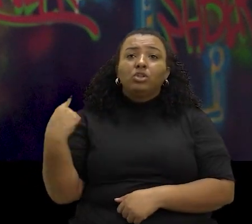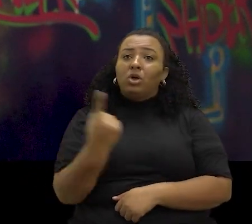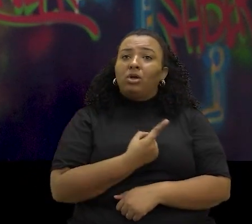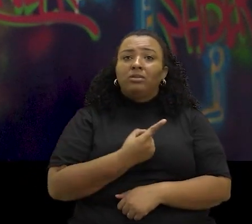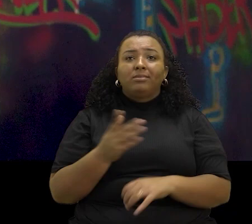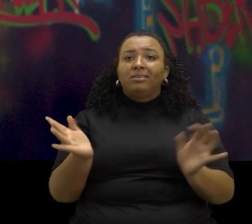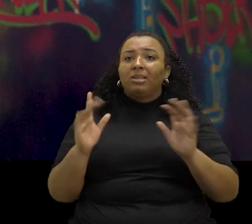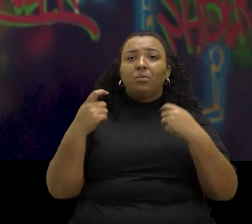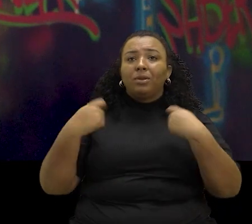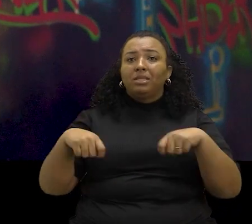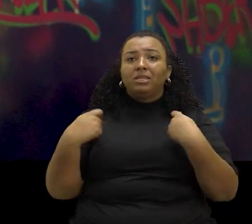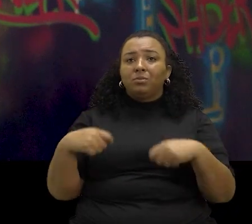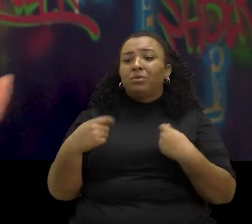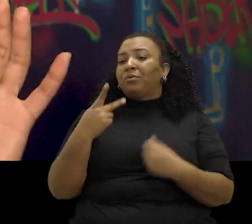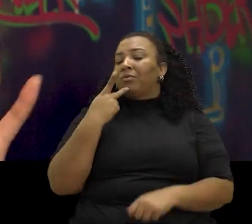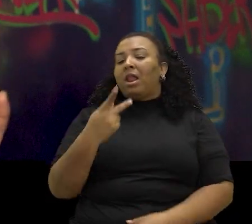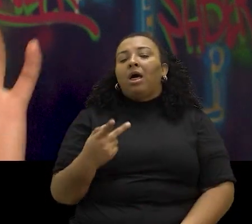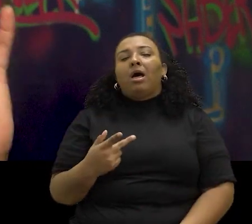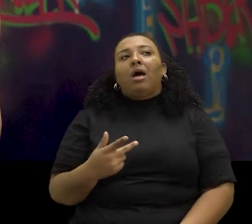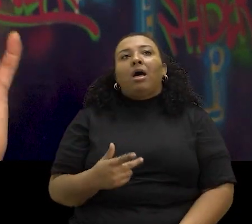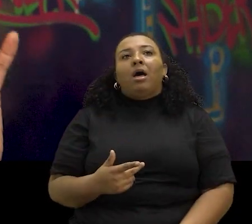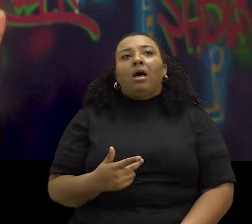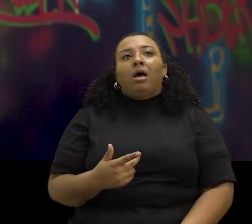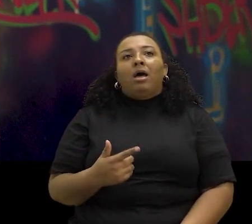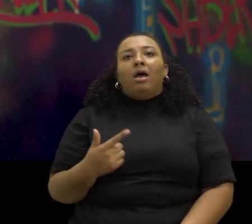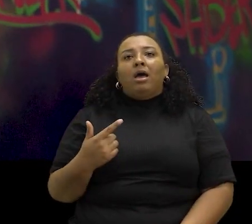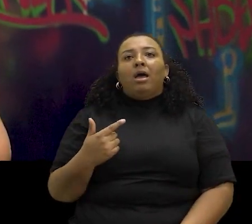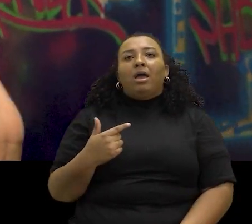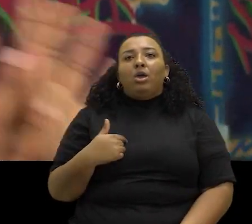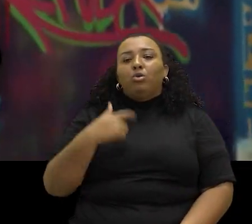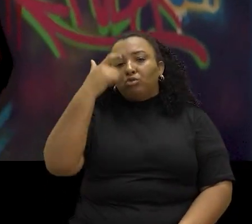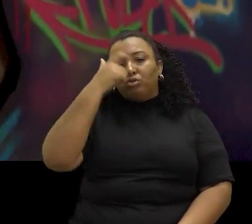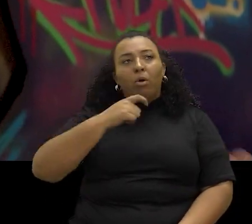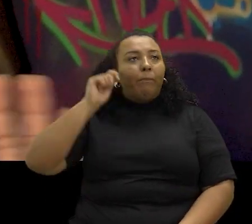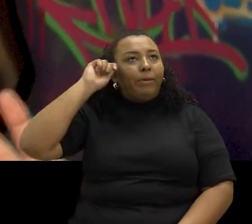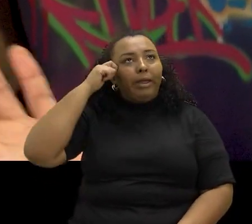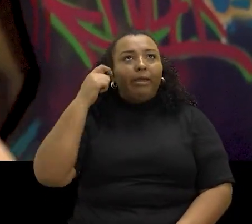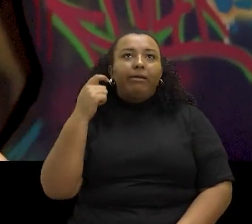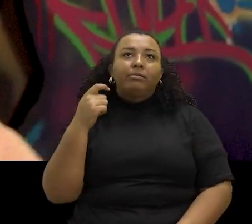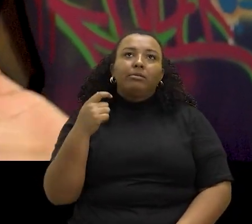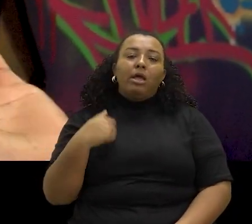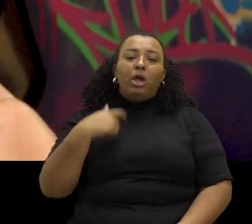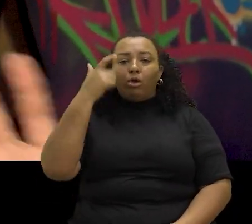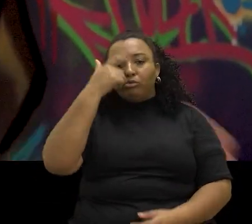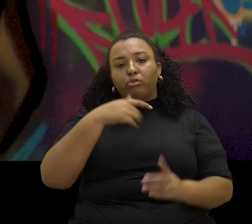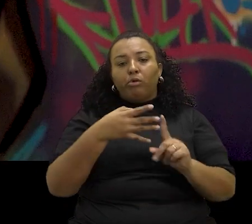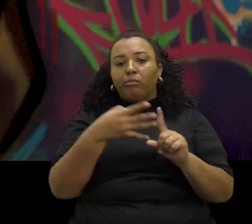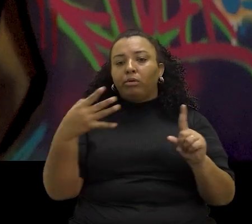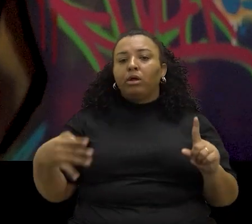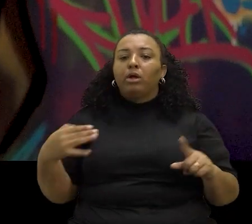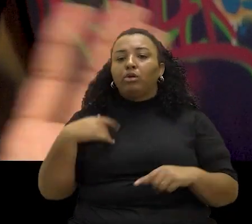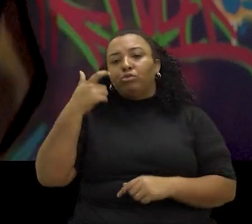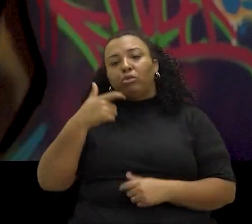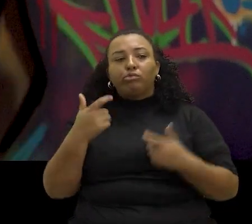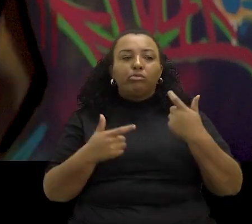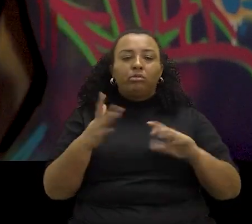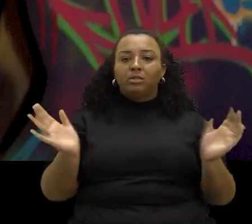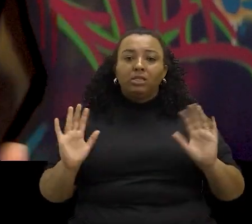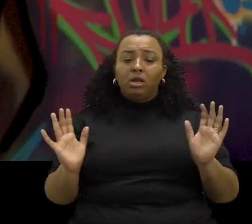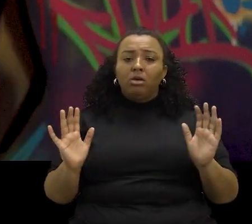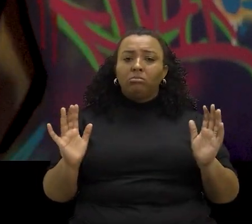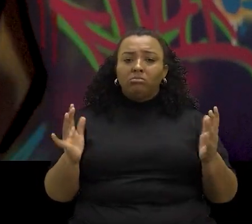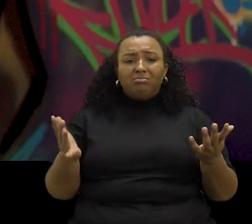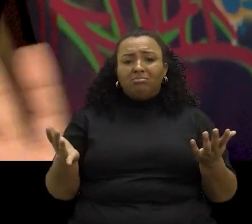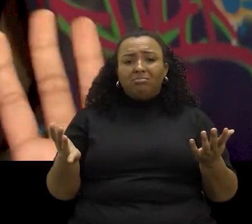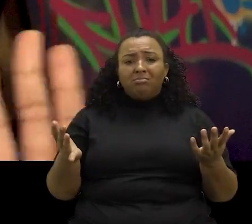que a gente não precise falar assim, eu sou preta, sou LGBT, sou assim,